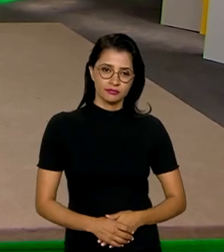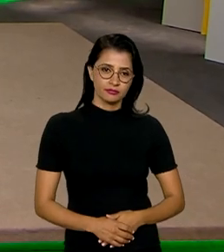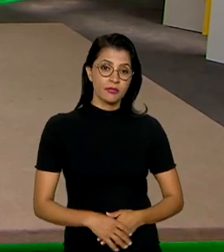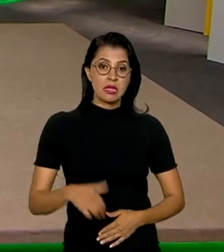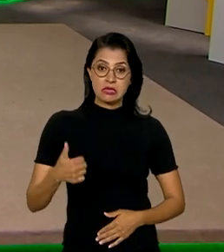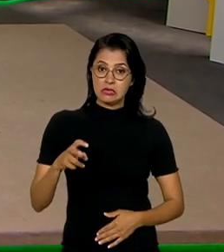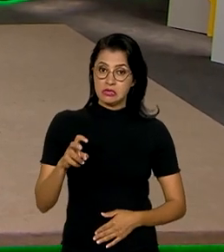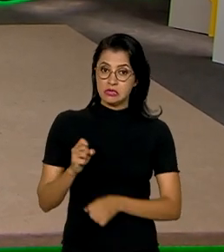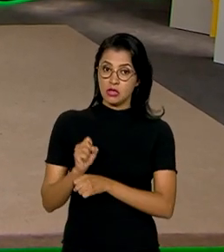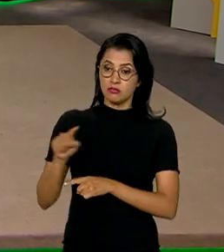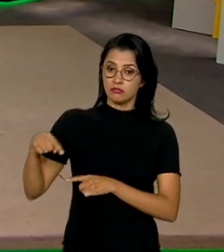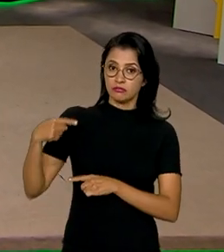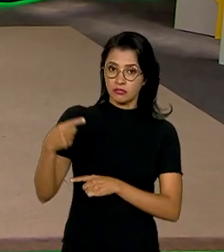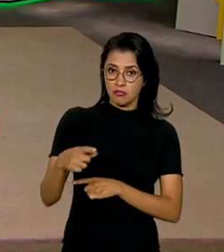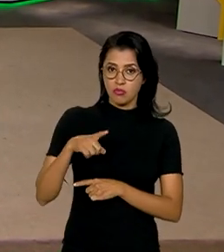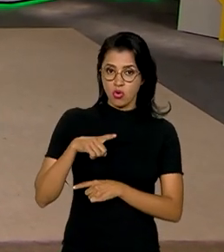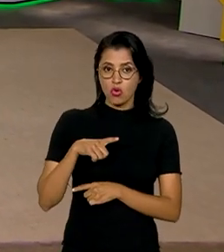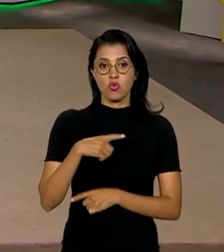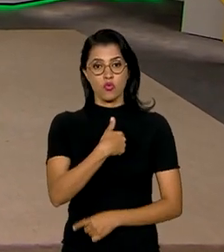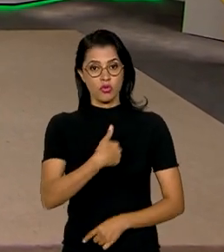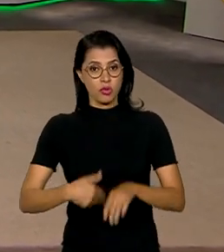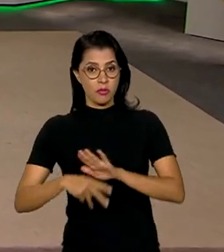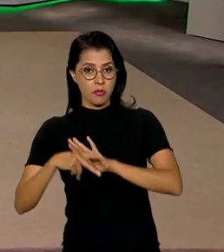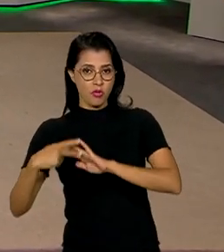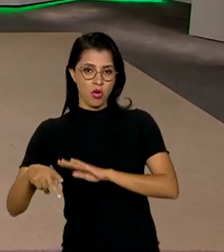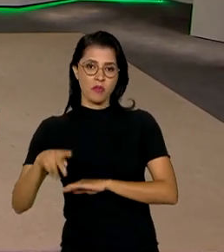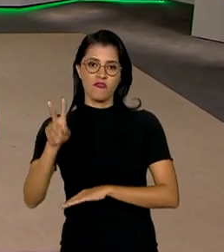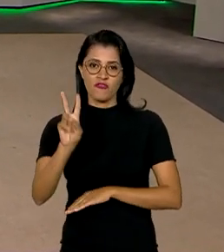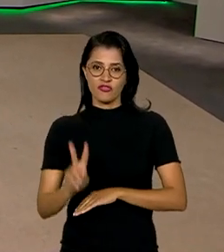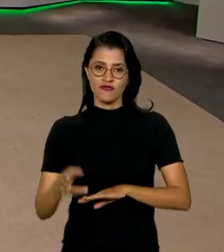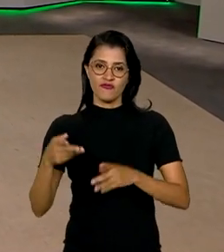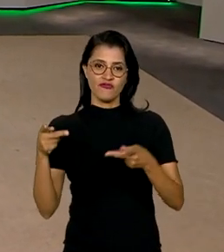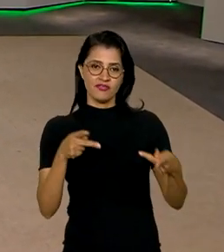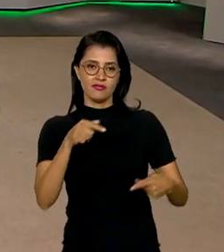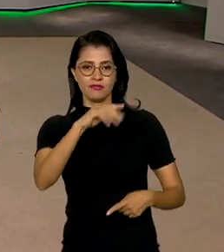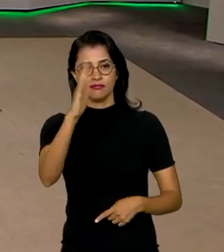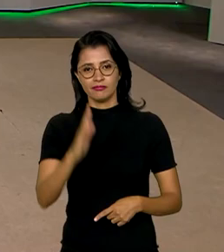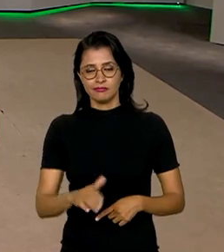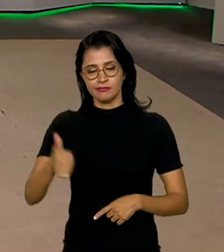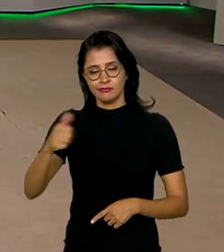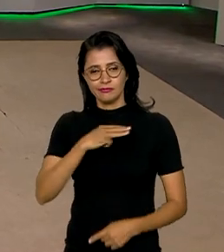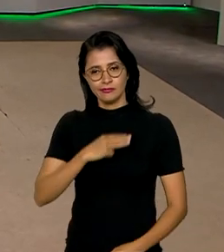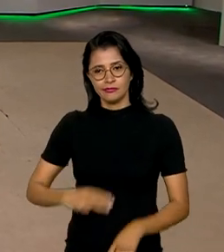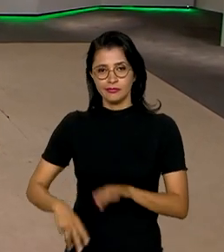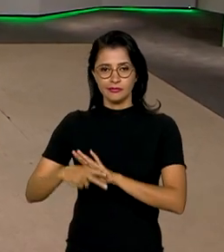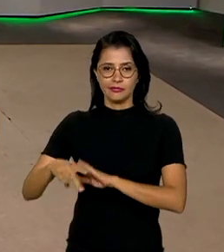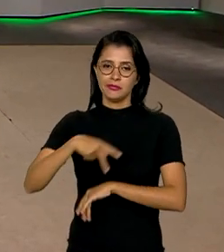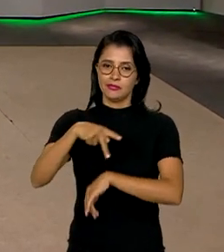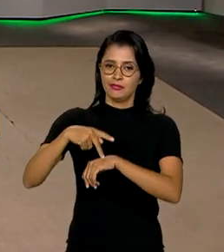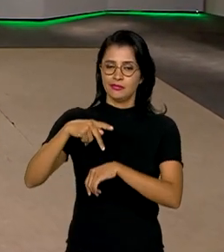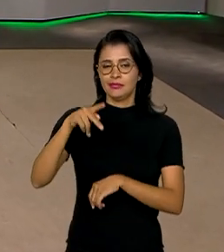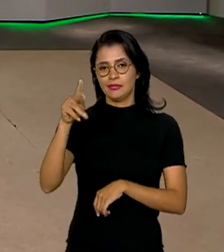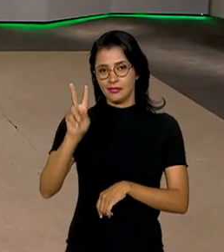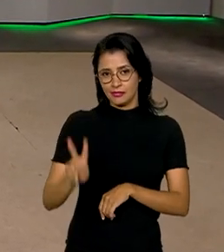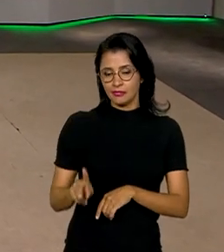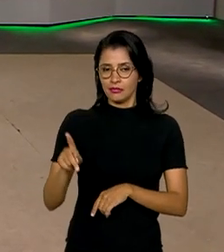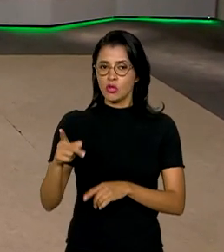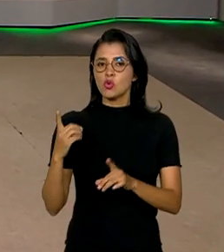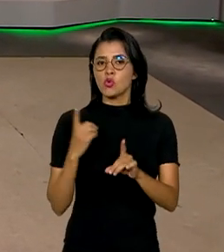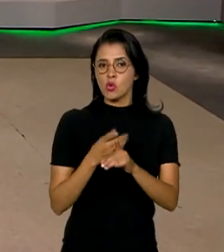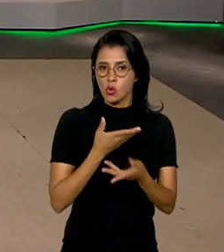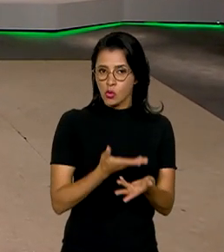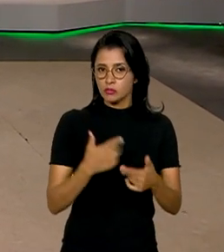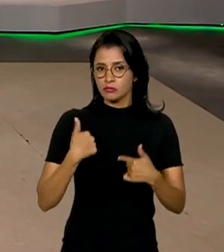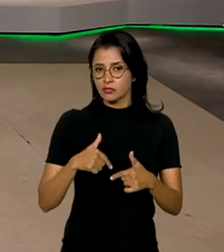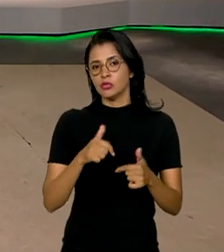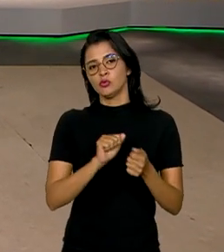Após 15 anos, um governante do Vietnã visita o Brasil. O primeiro-ministro do país asiático teve um encontro de trabalho com